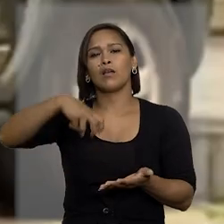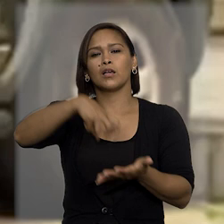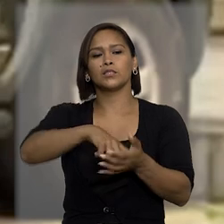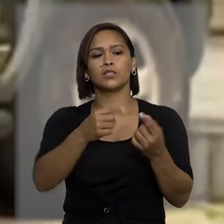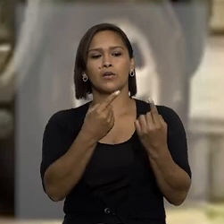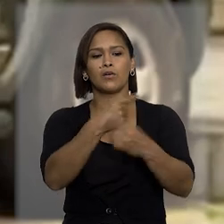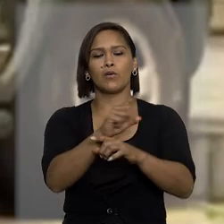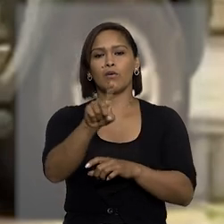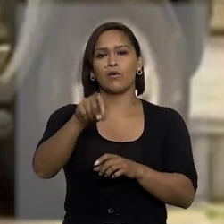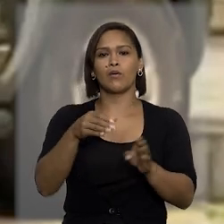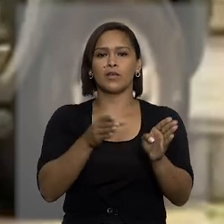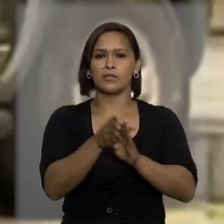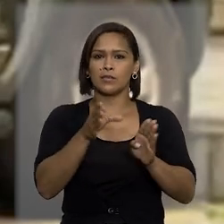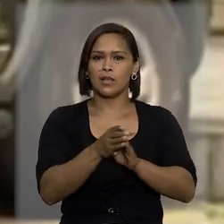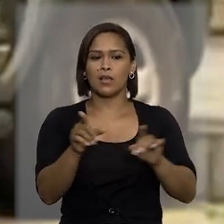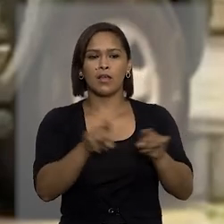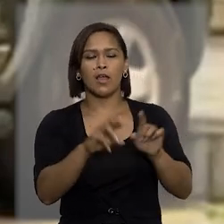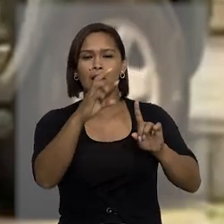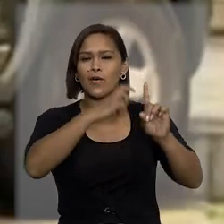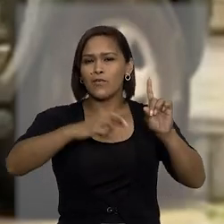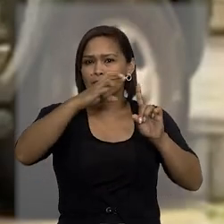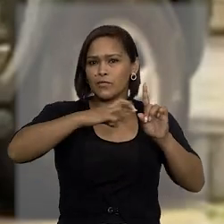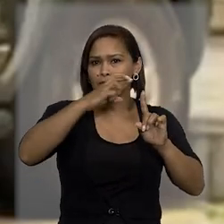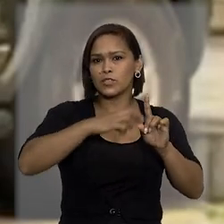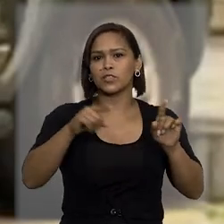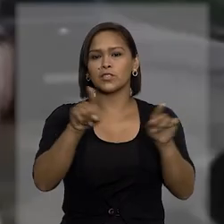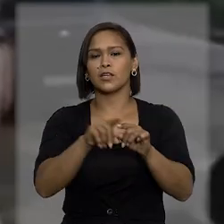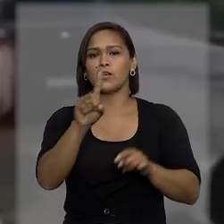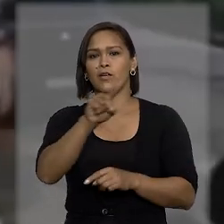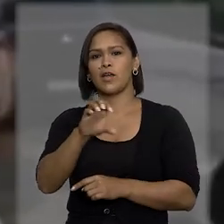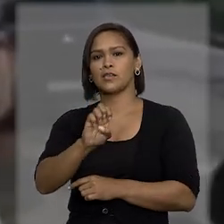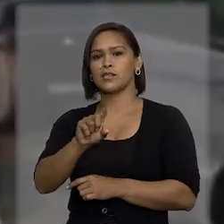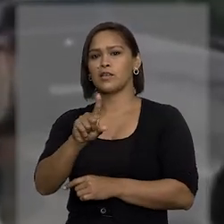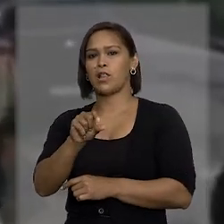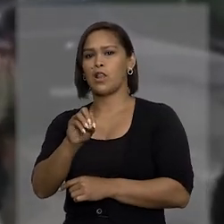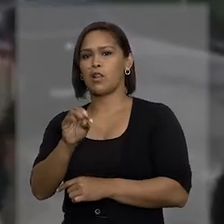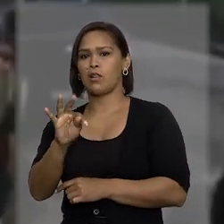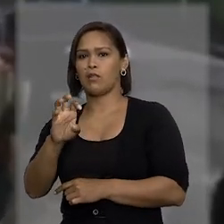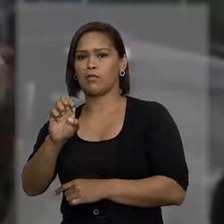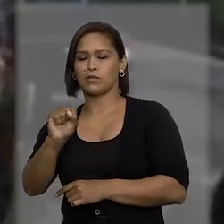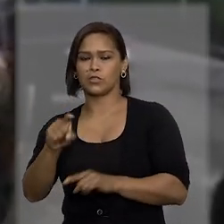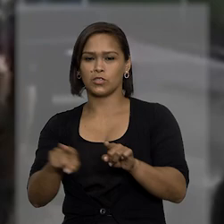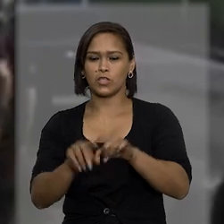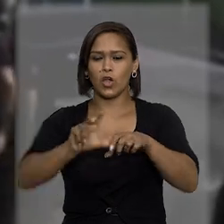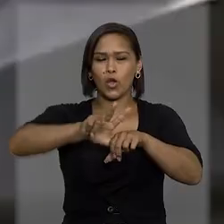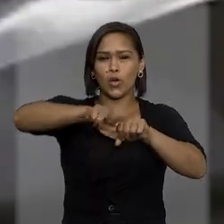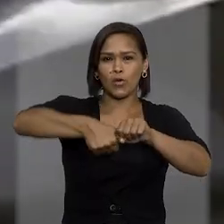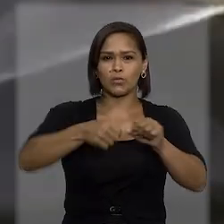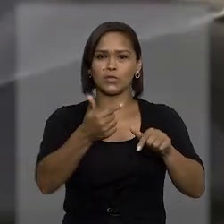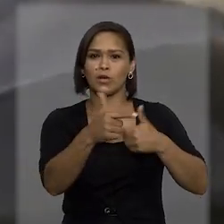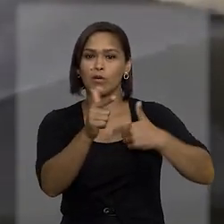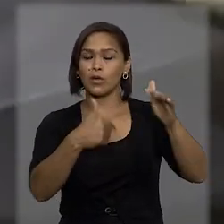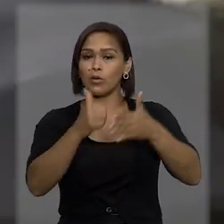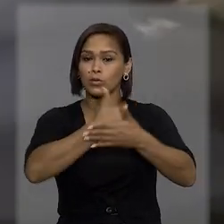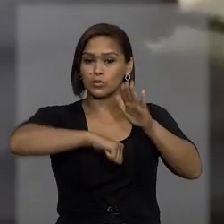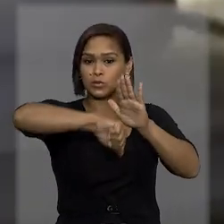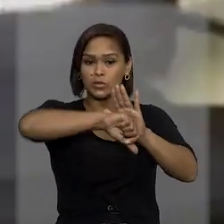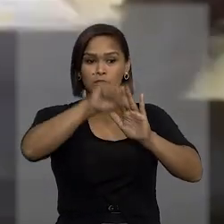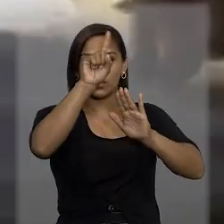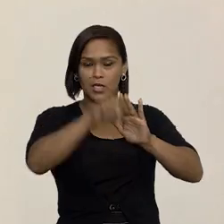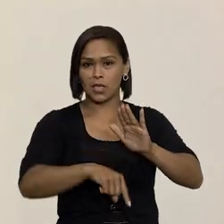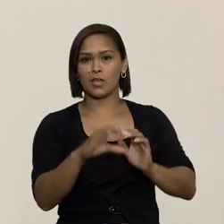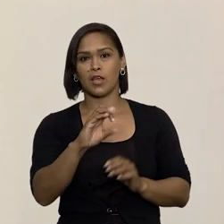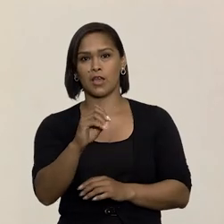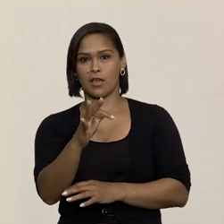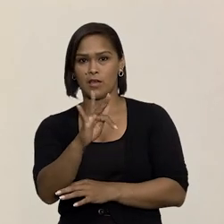o ex-conselheiro deriva das investigações da Operação Zelotes, que apurou casos de corrupção e outros crimes no âmbito do